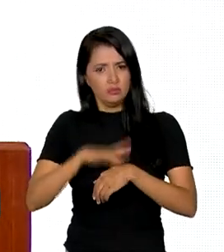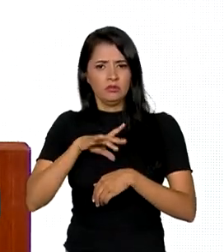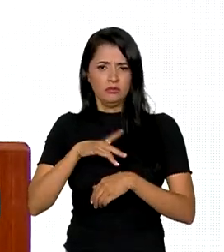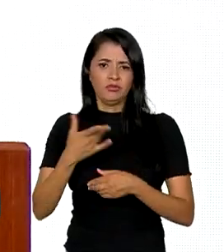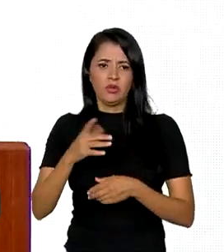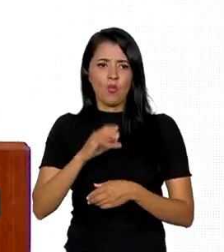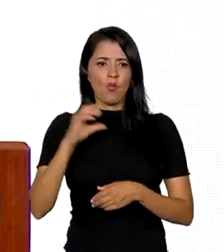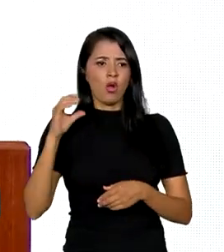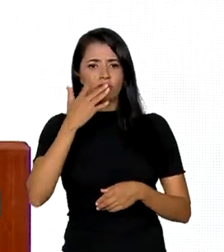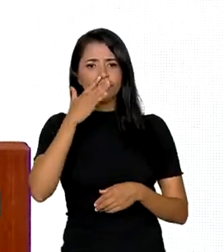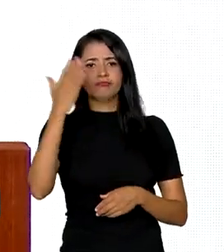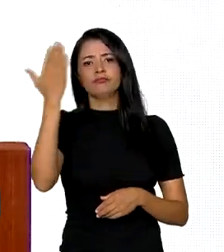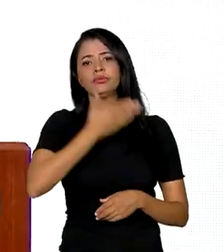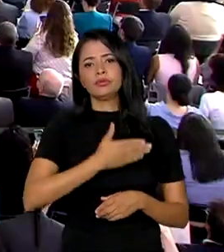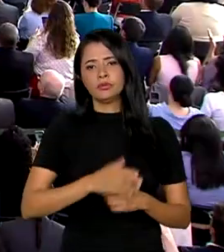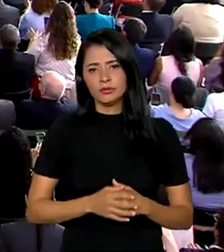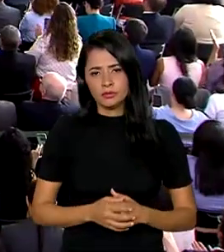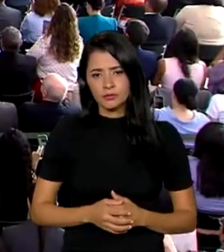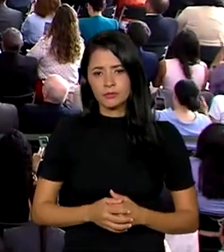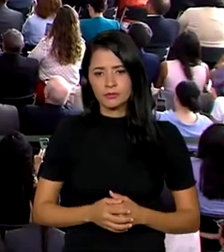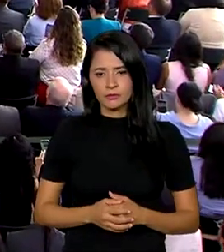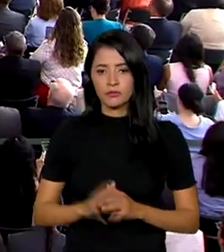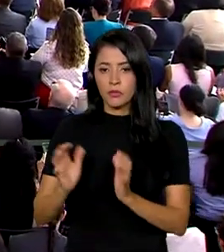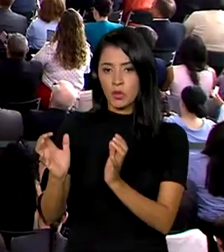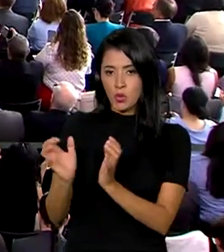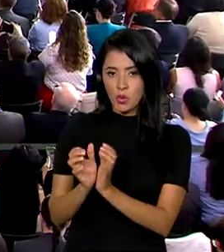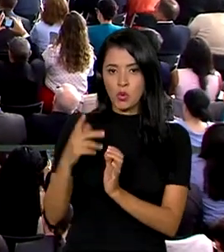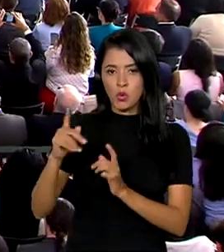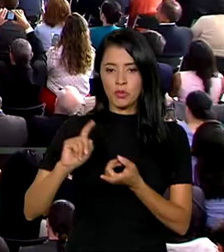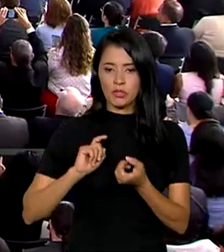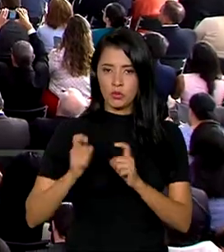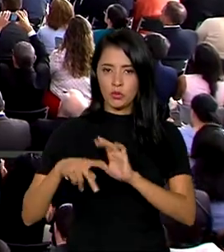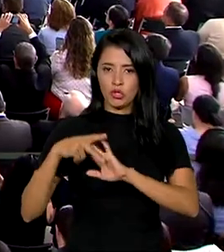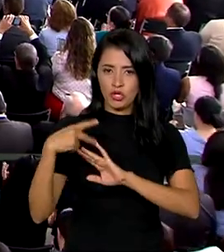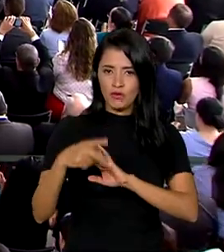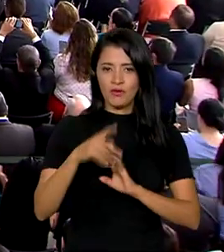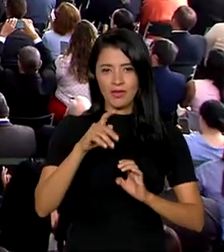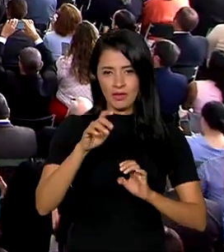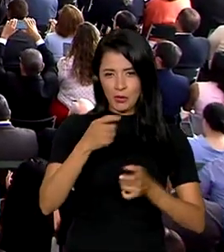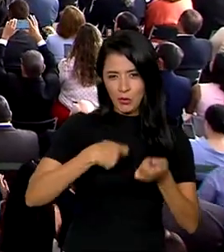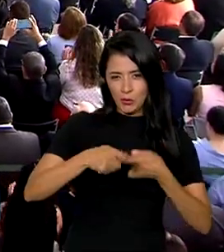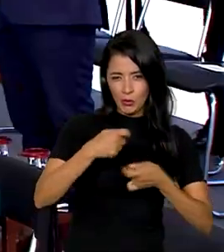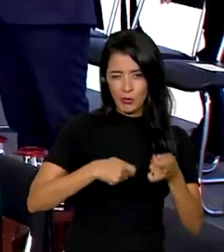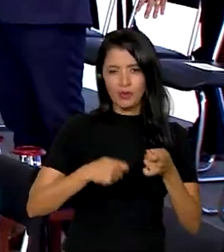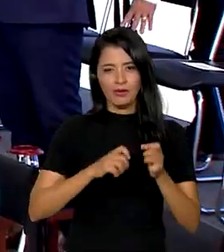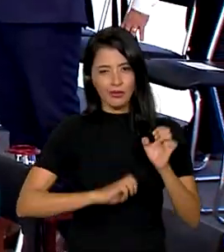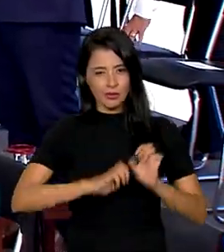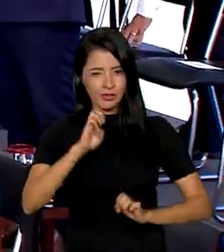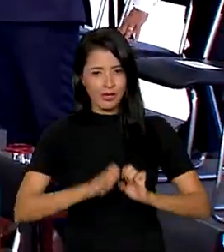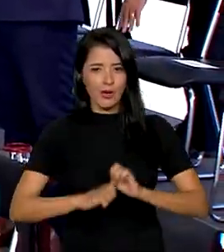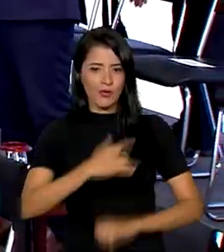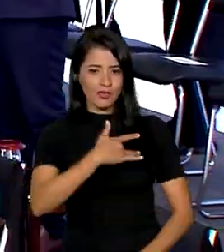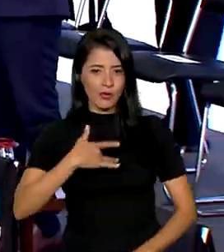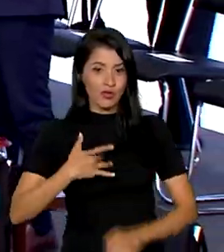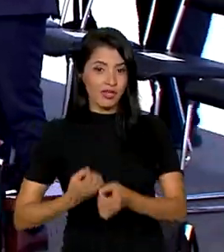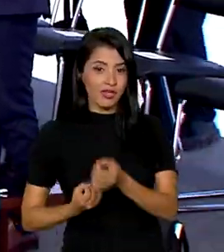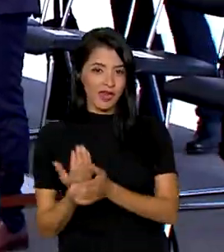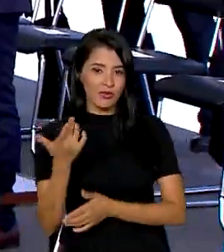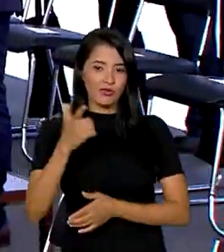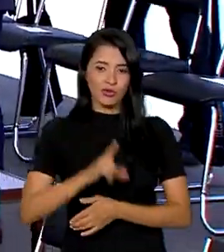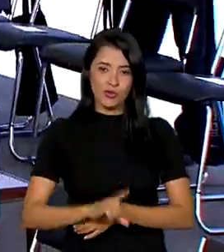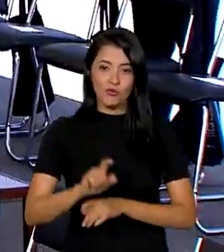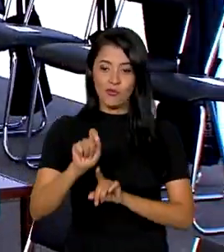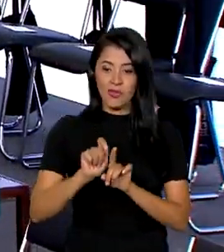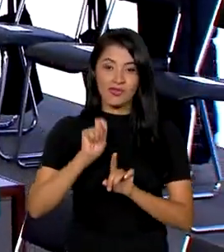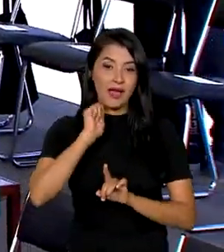negligenciadas. O Grupo Executivo do Complexo Econômico Industrial da Saúde foi recriado em abril